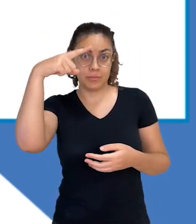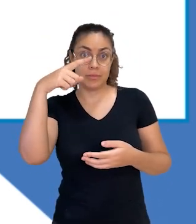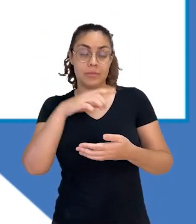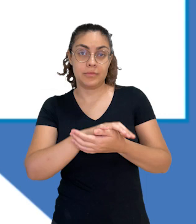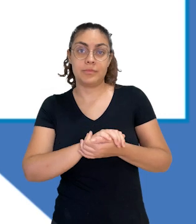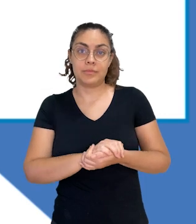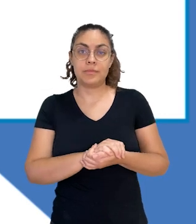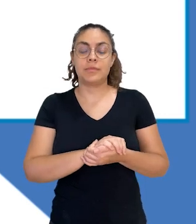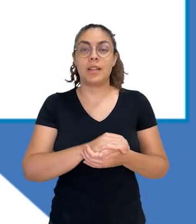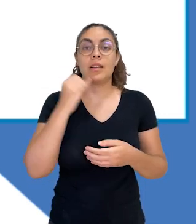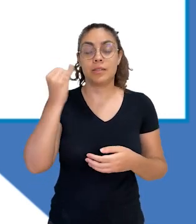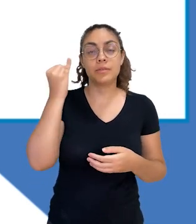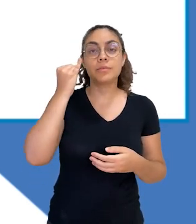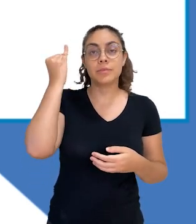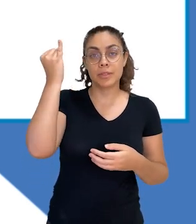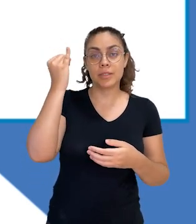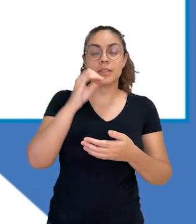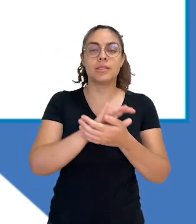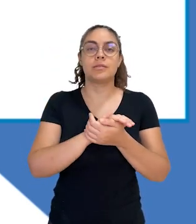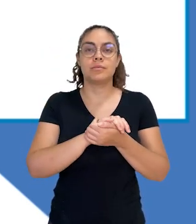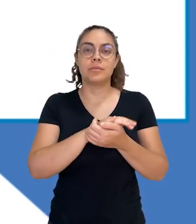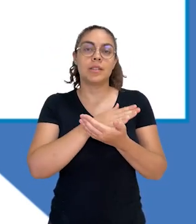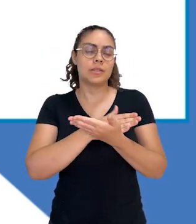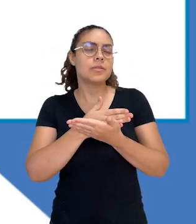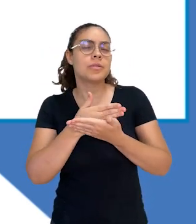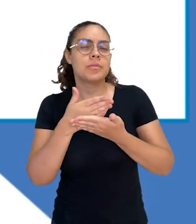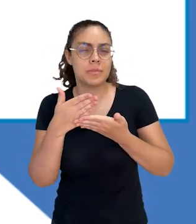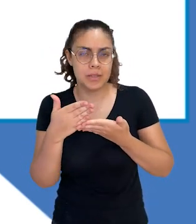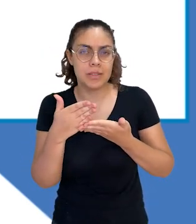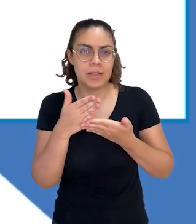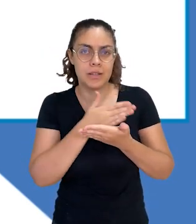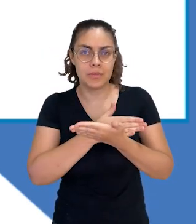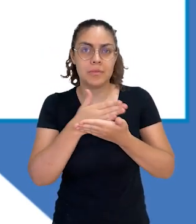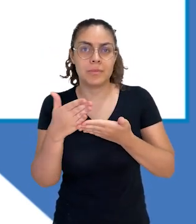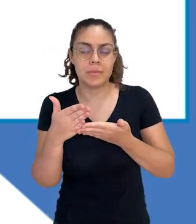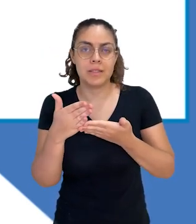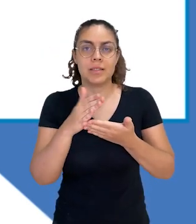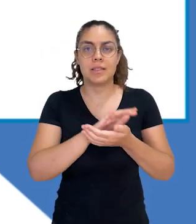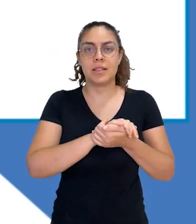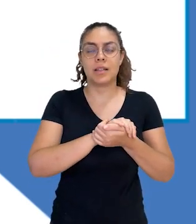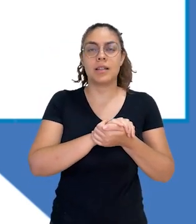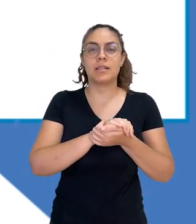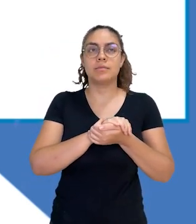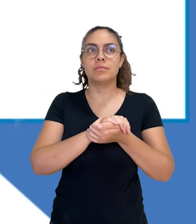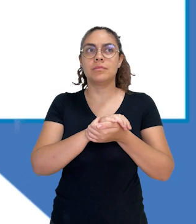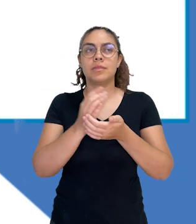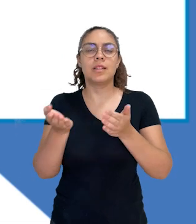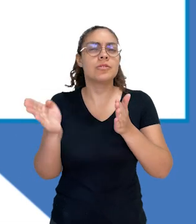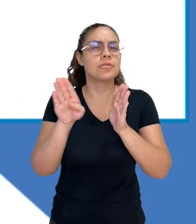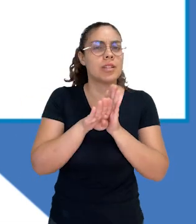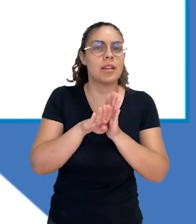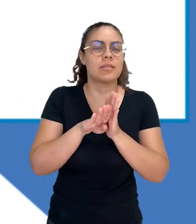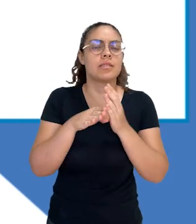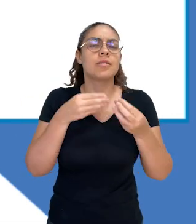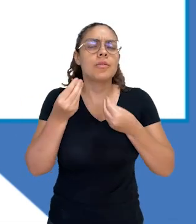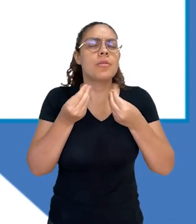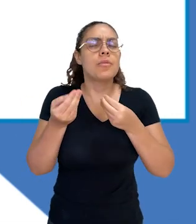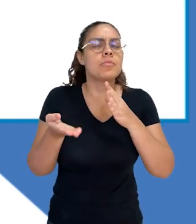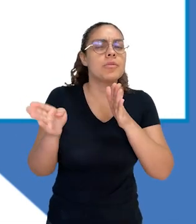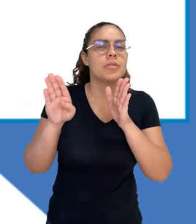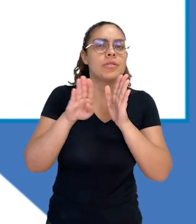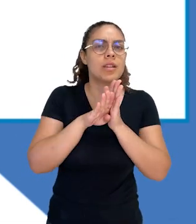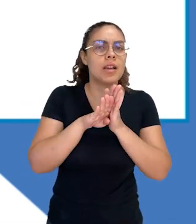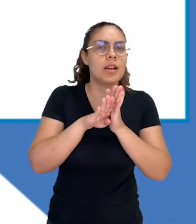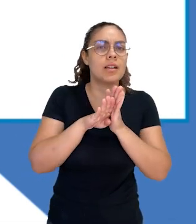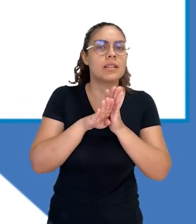despido o português. Eu acho interessante para a gente partir, para dar o start no aluno, essa coisa da chegada. E como essa chegada, ela